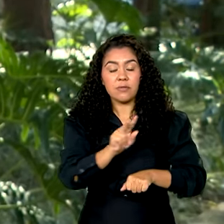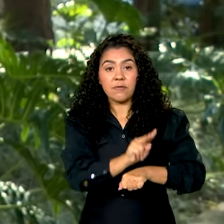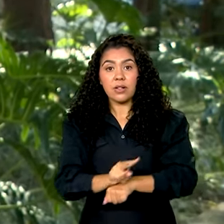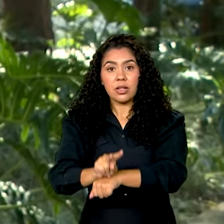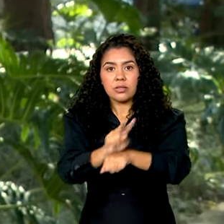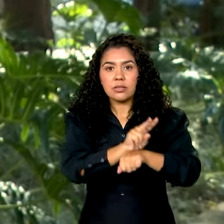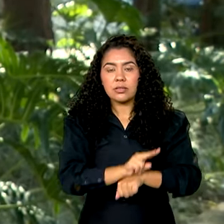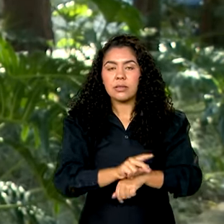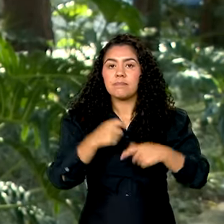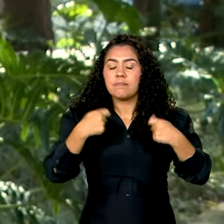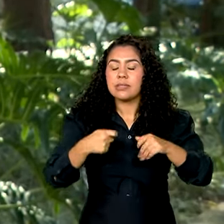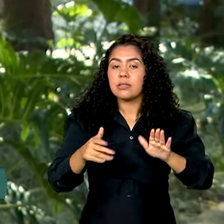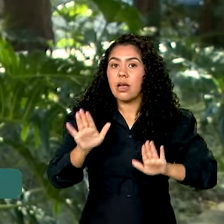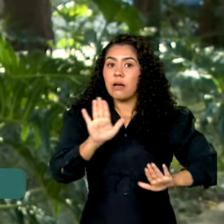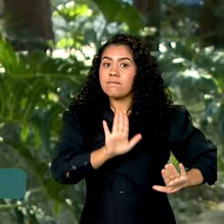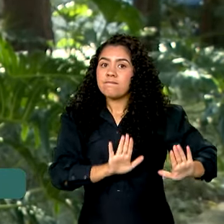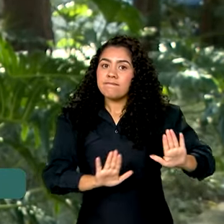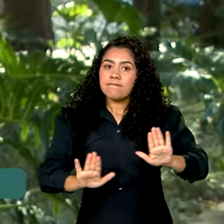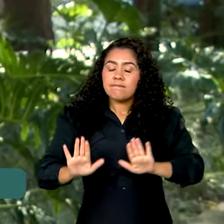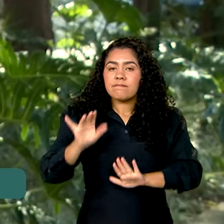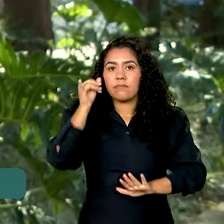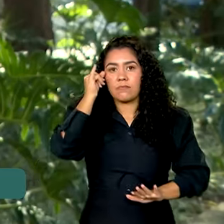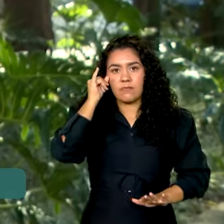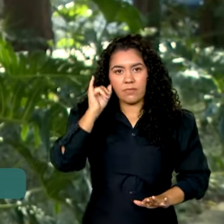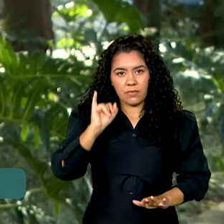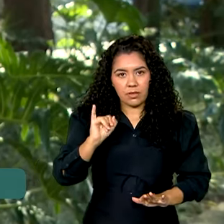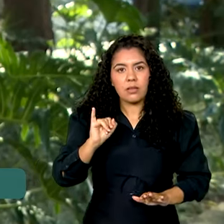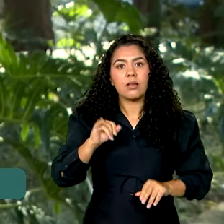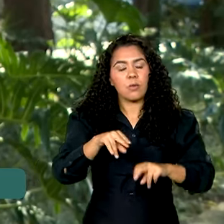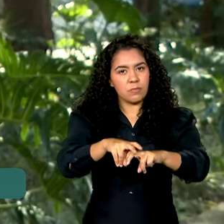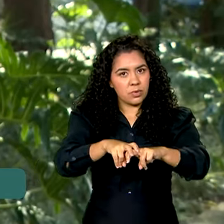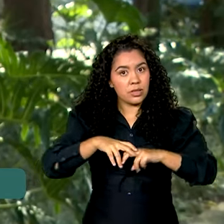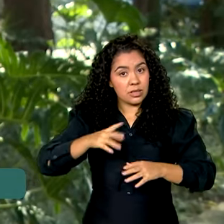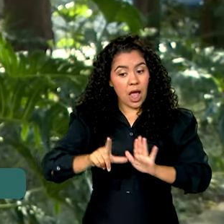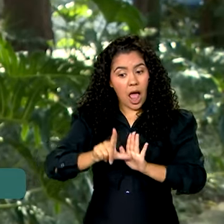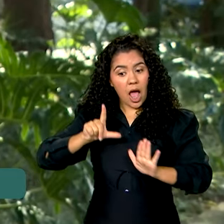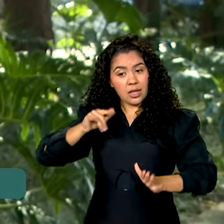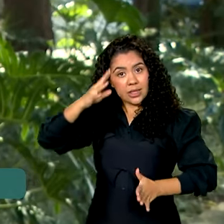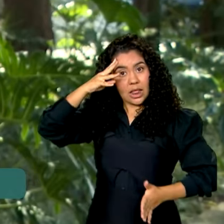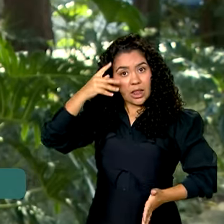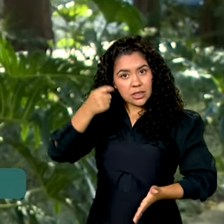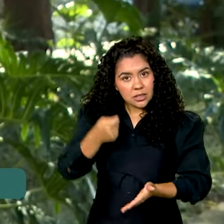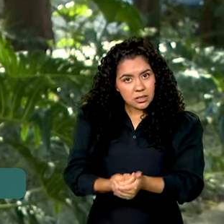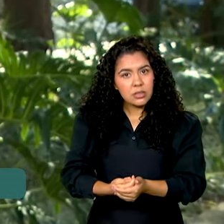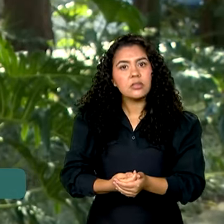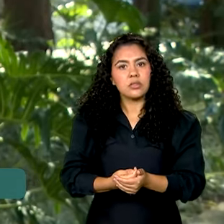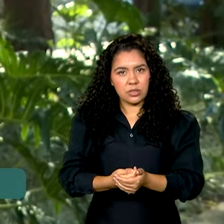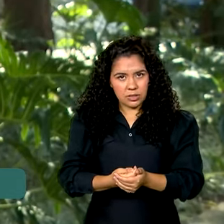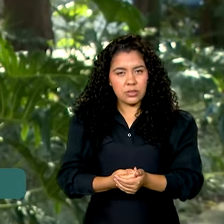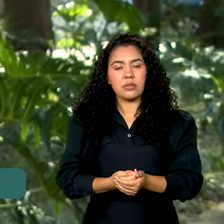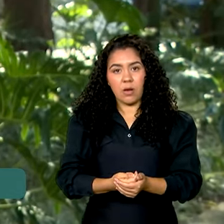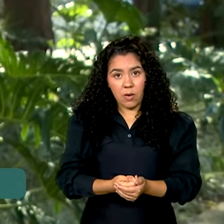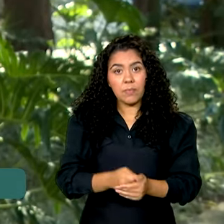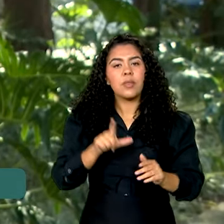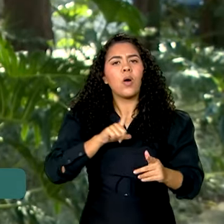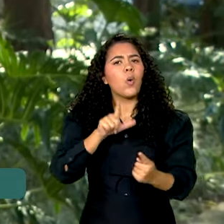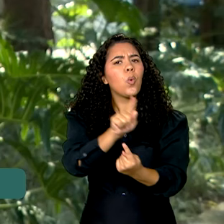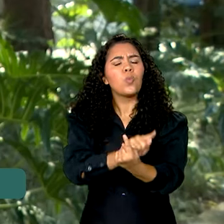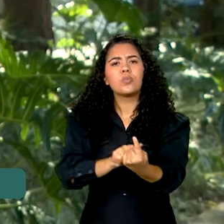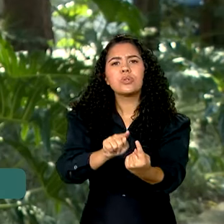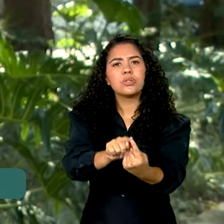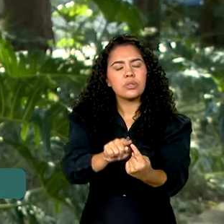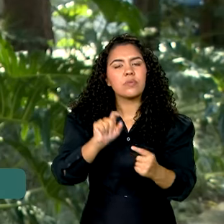cautelar. Ou seja, foi tomada por precaução antes mesmo de um parecer final. E tem como objetivo